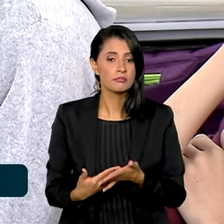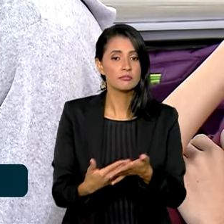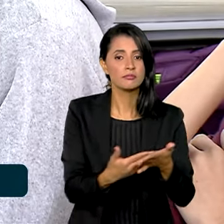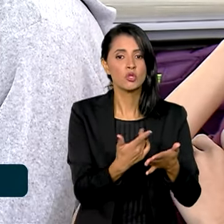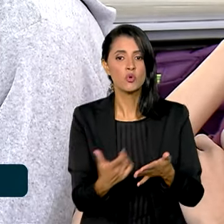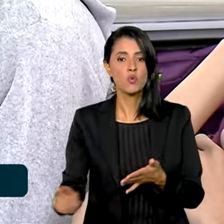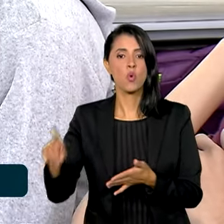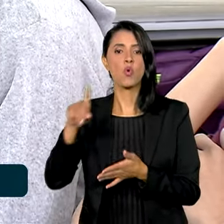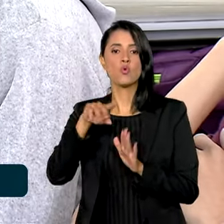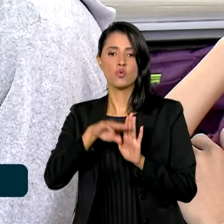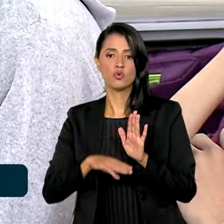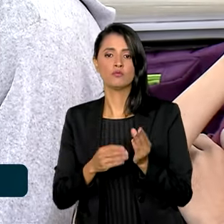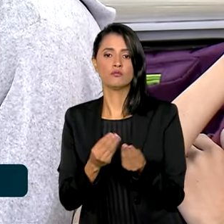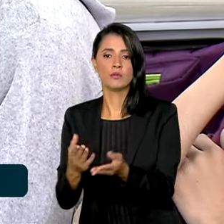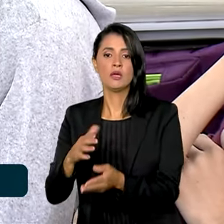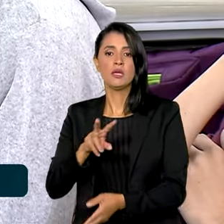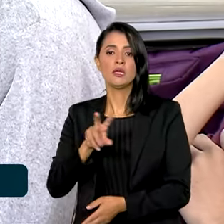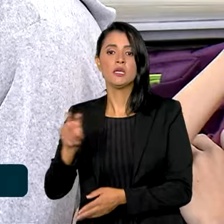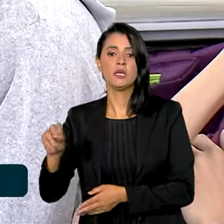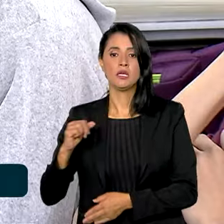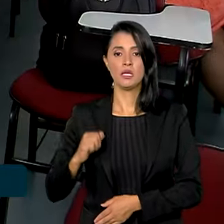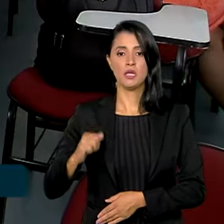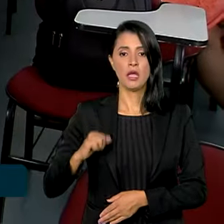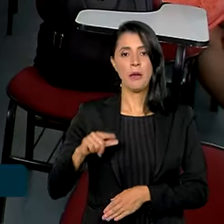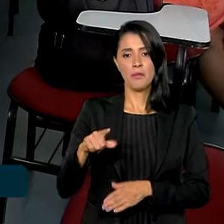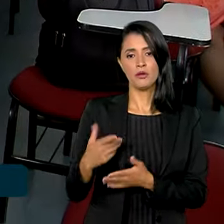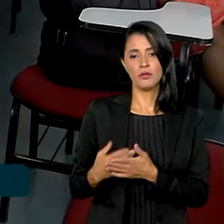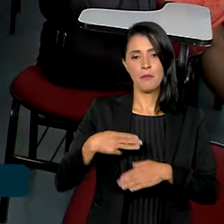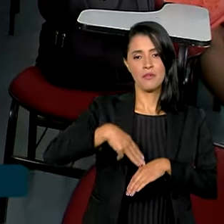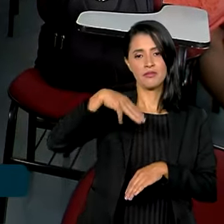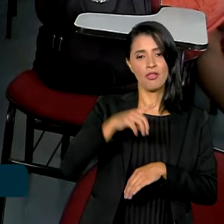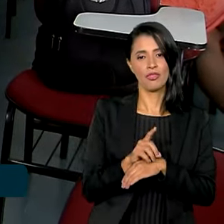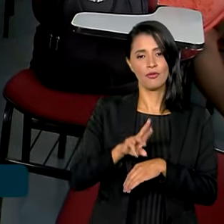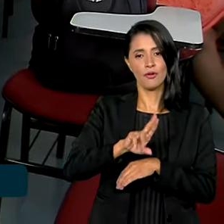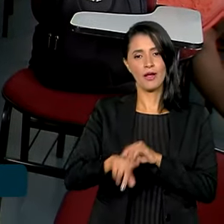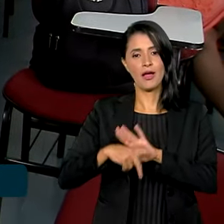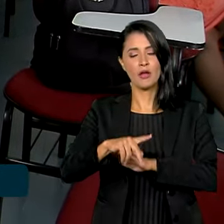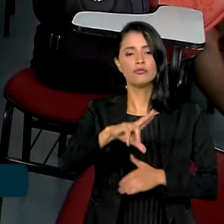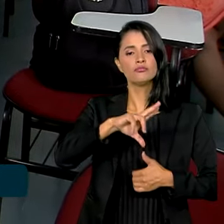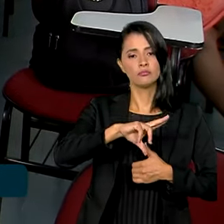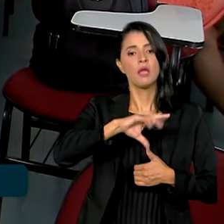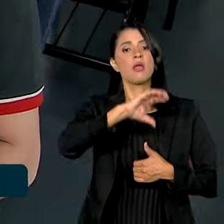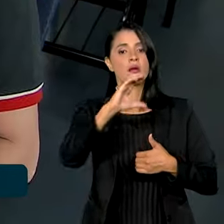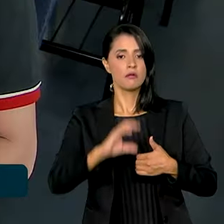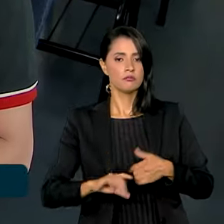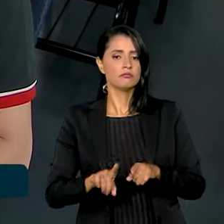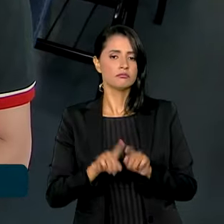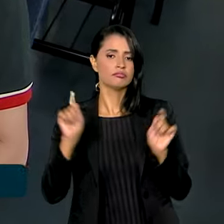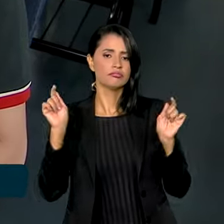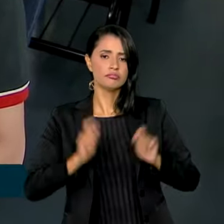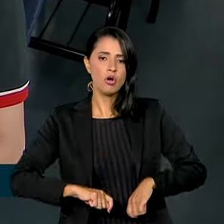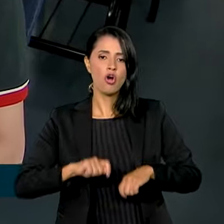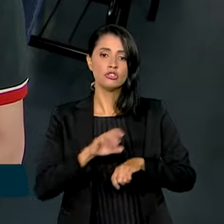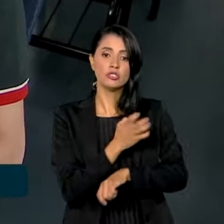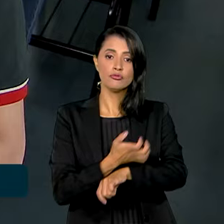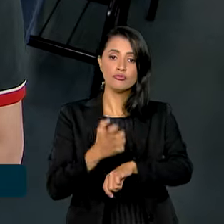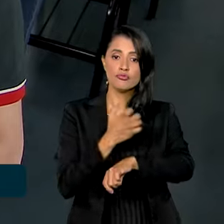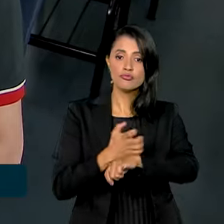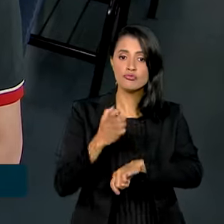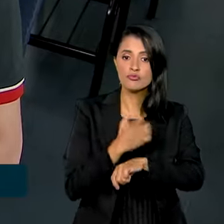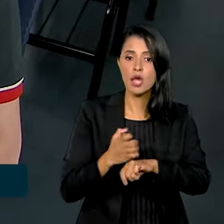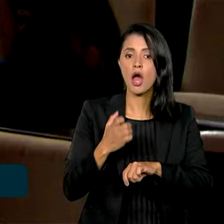oferecer 500 bolsas para que estudantes de mestrado e doutorado da América Latina e Caribe possam fazer estágios